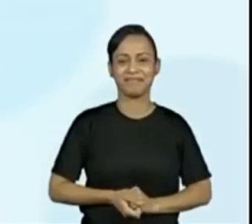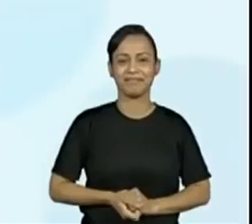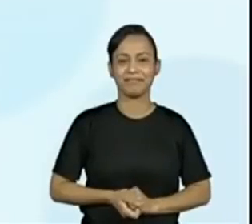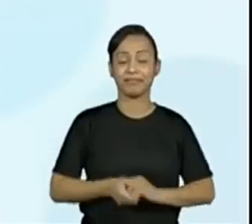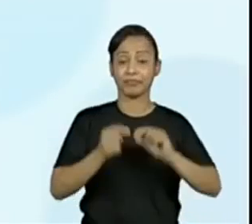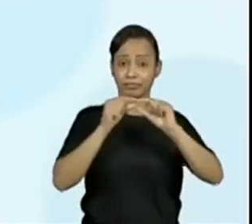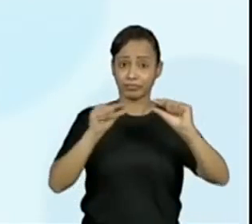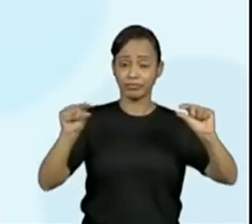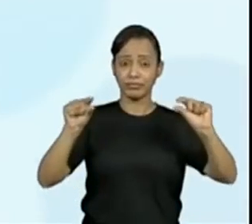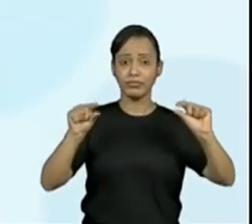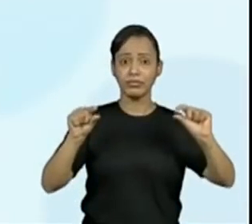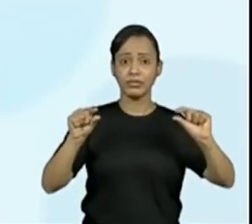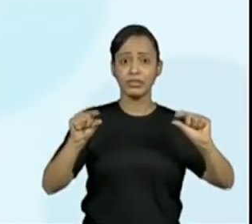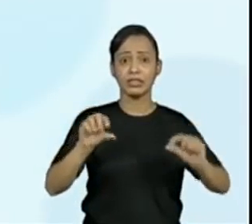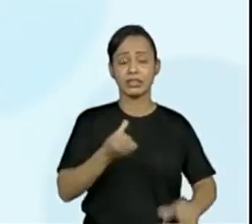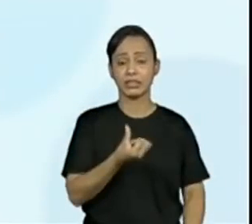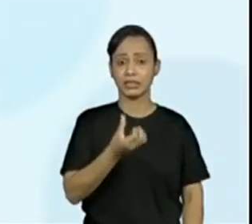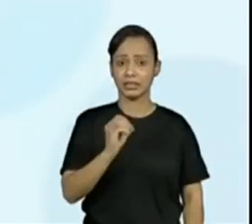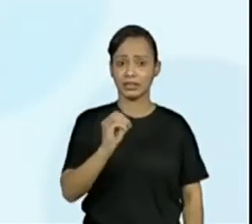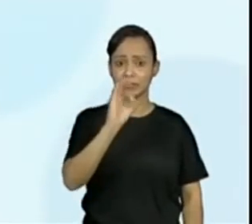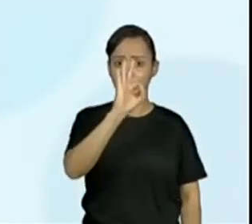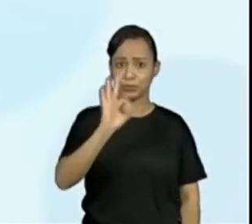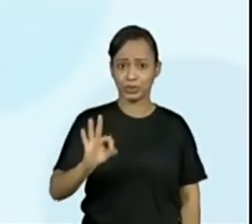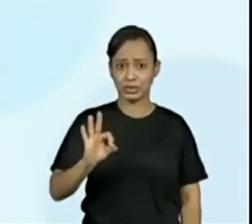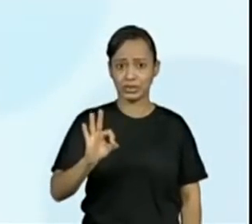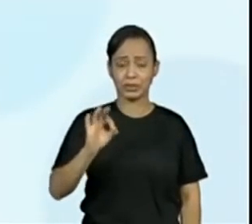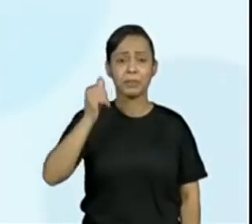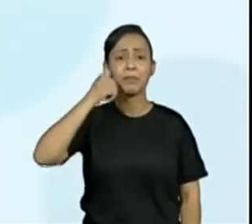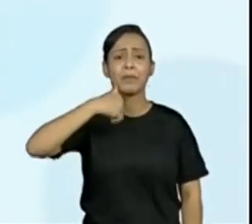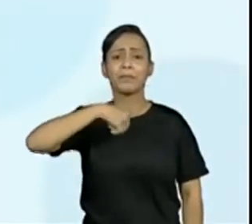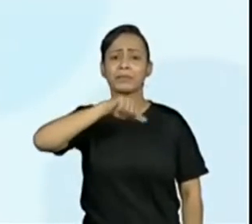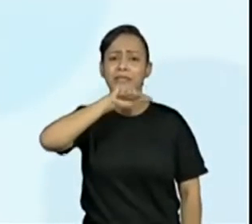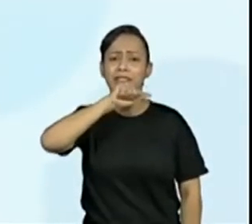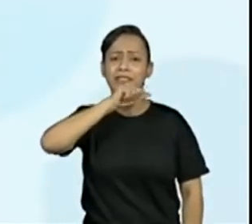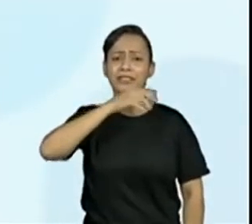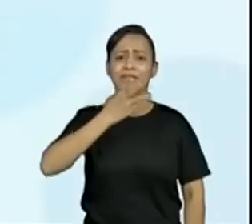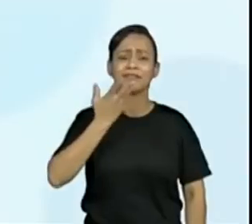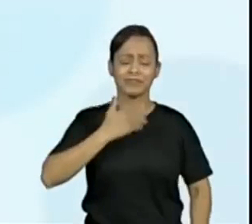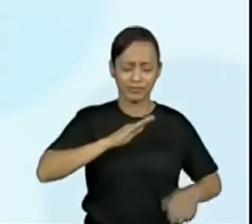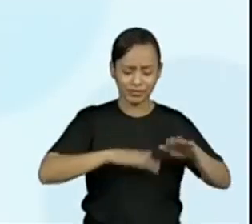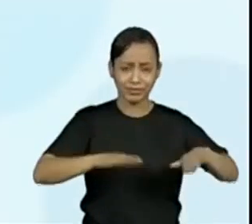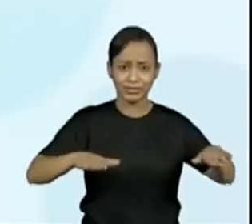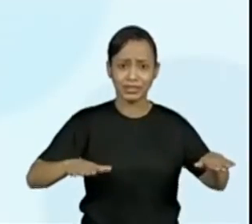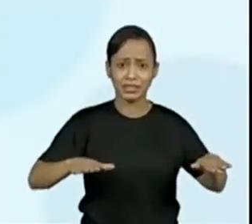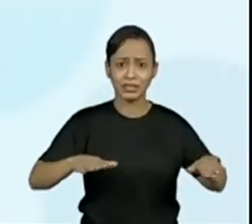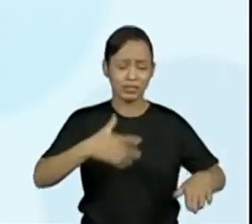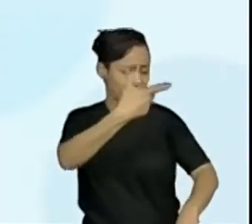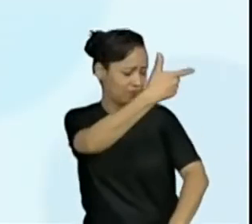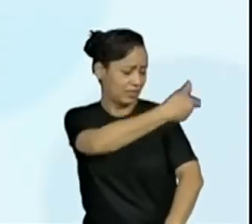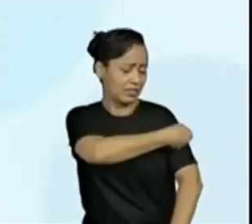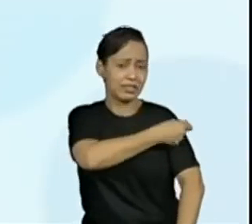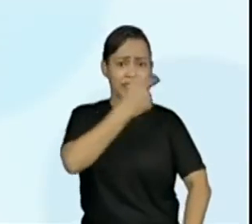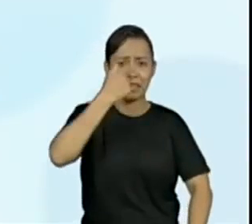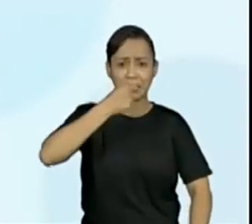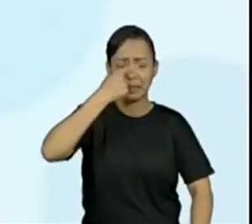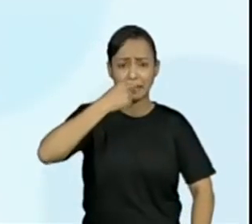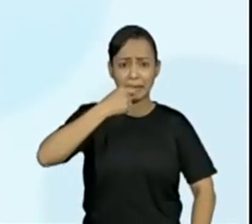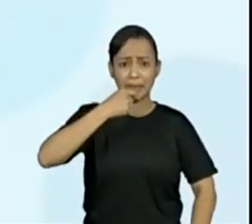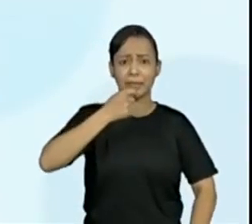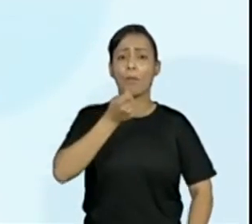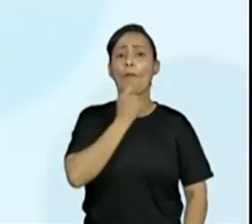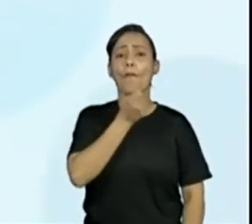60% de crianças e mães ainda não se vacinaram contra a gripe em São Paulo.